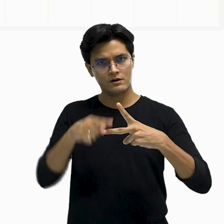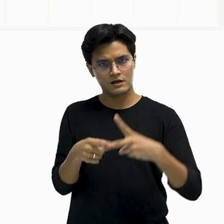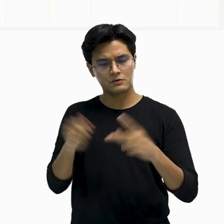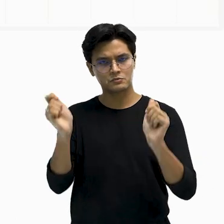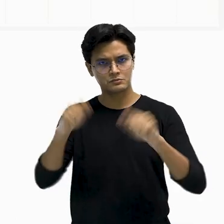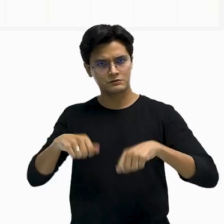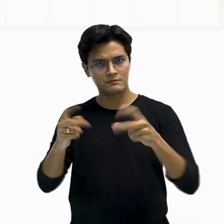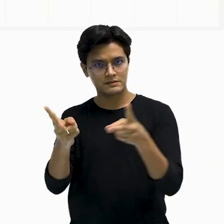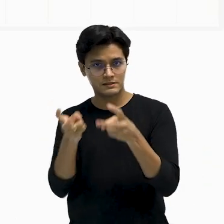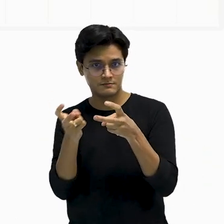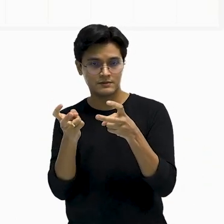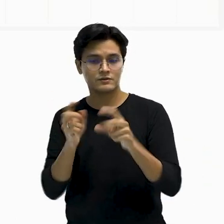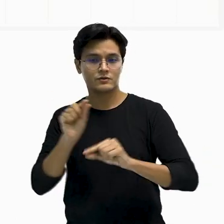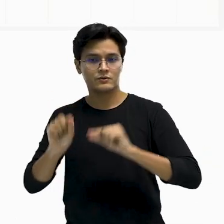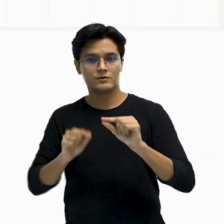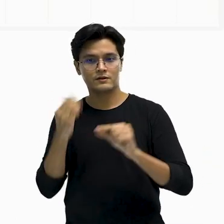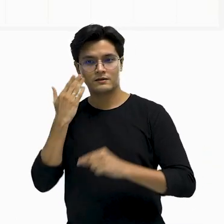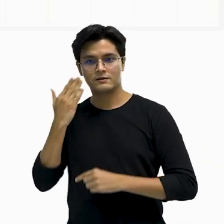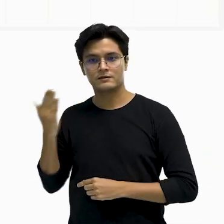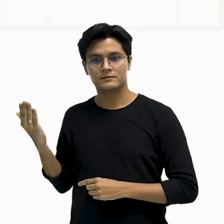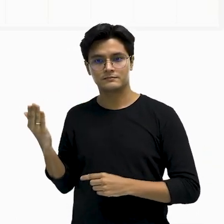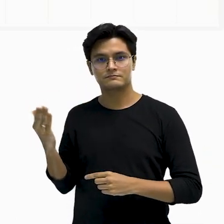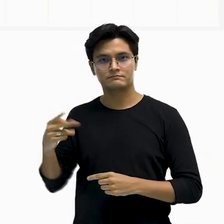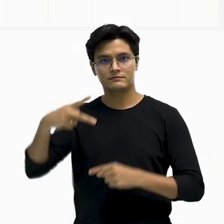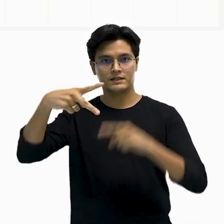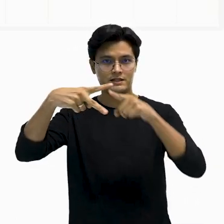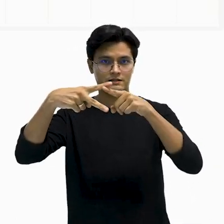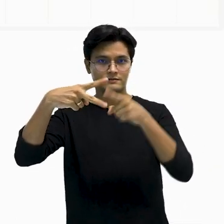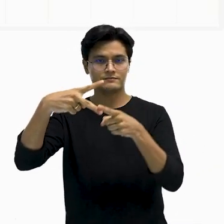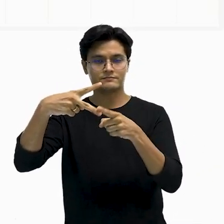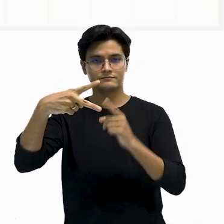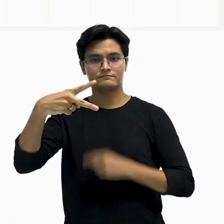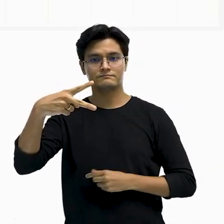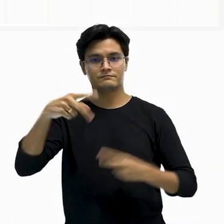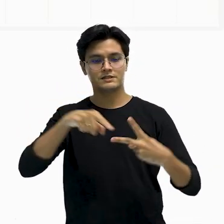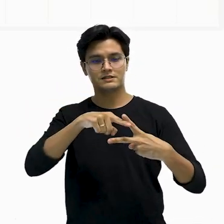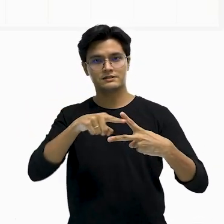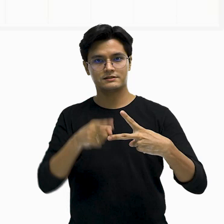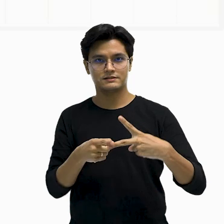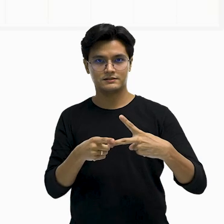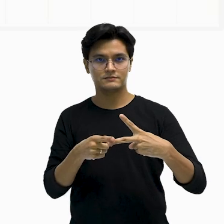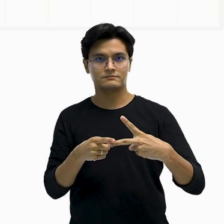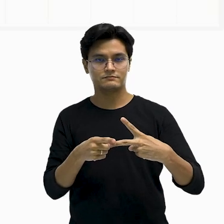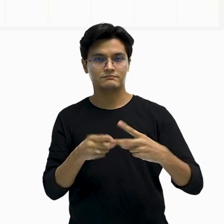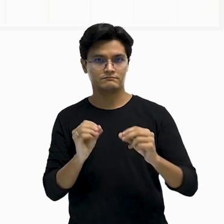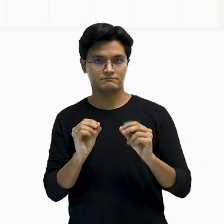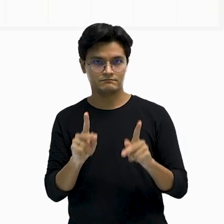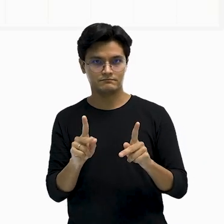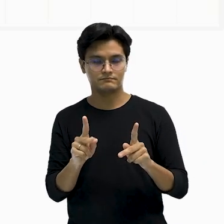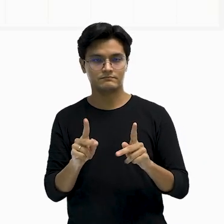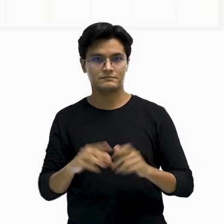que eu consigo identificar, são esses aqui, esse e esse outro, tudo bem?